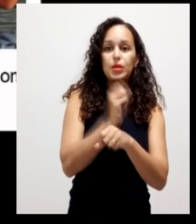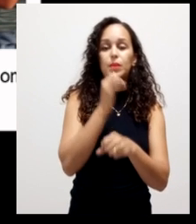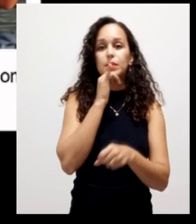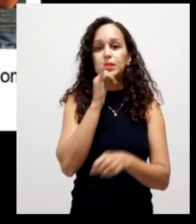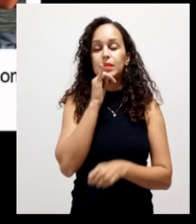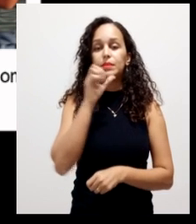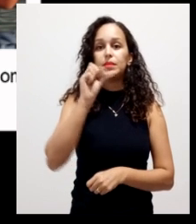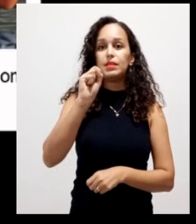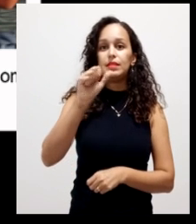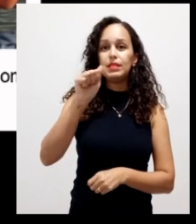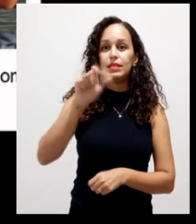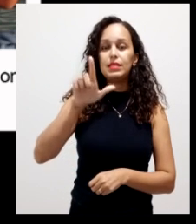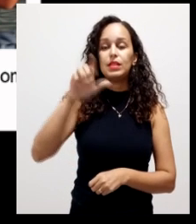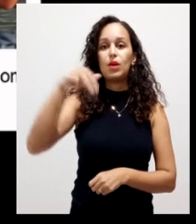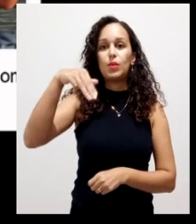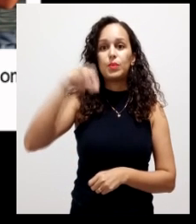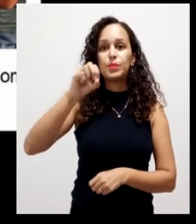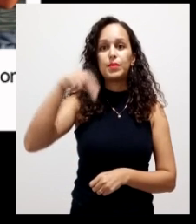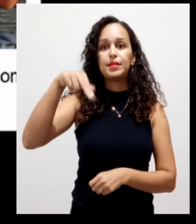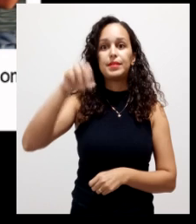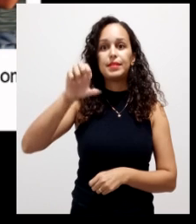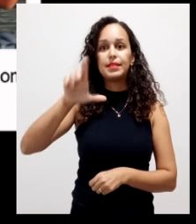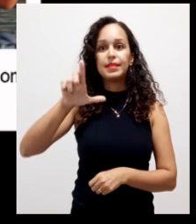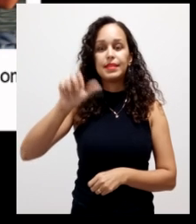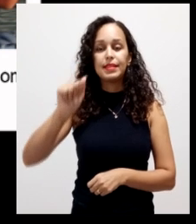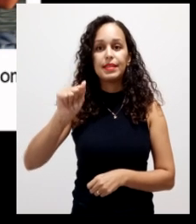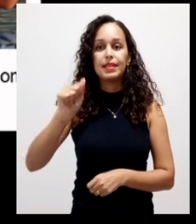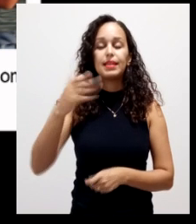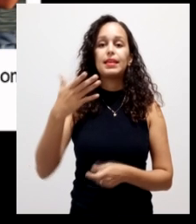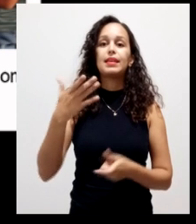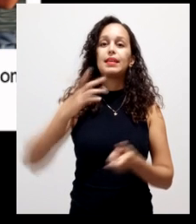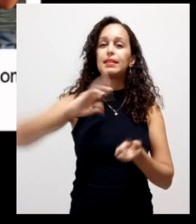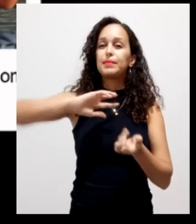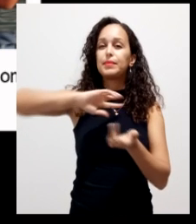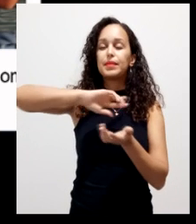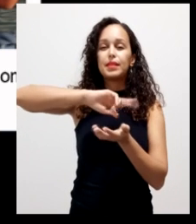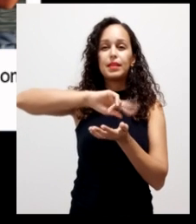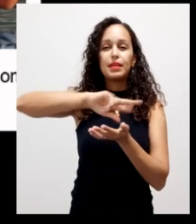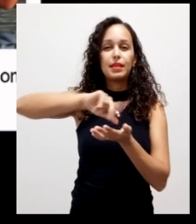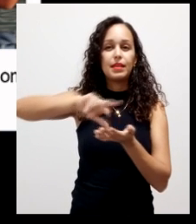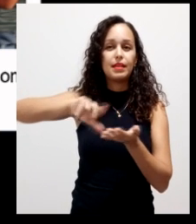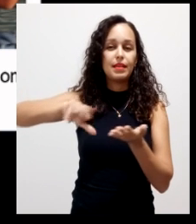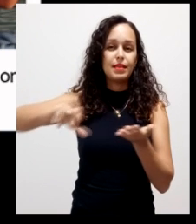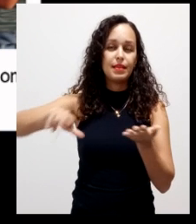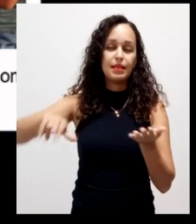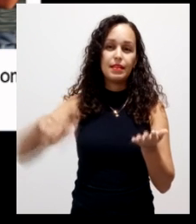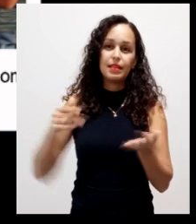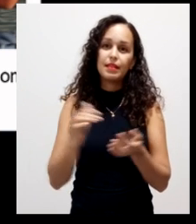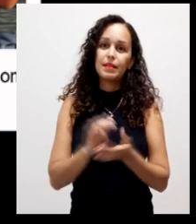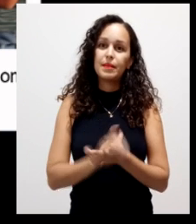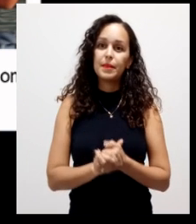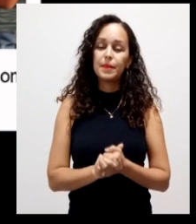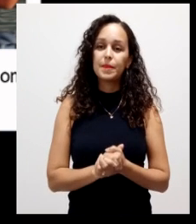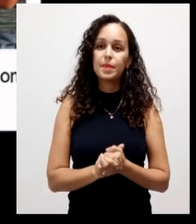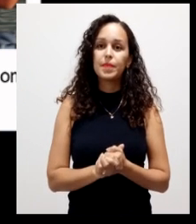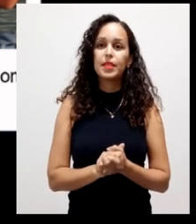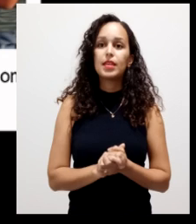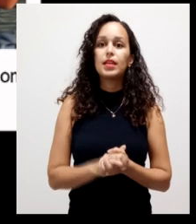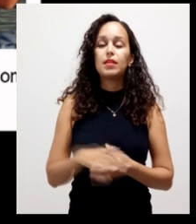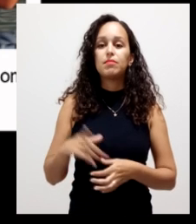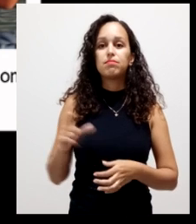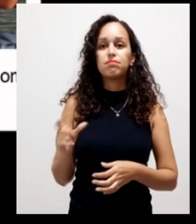a salmanela a tênia a esterico col esterico col e muitas